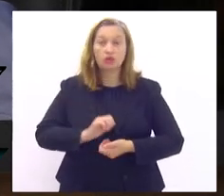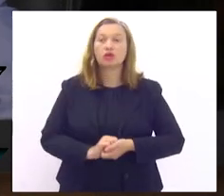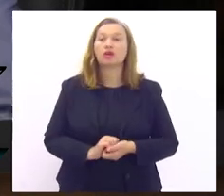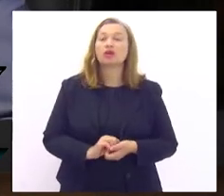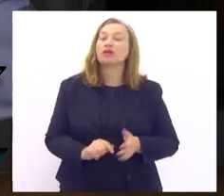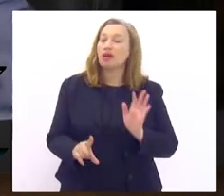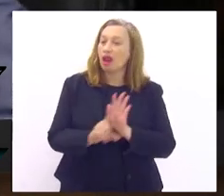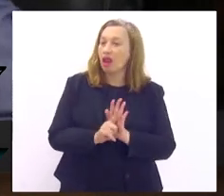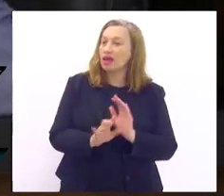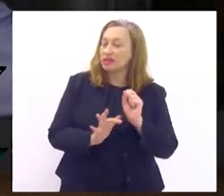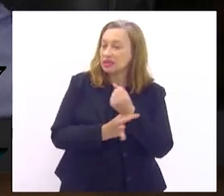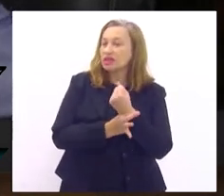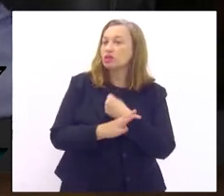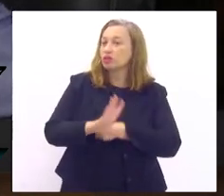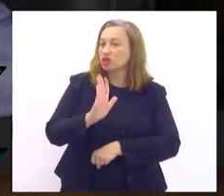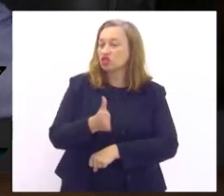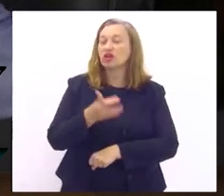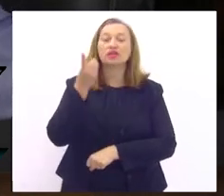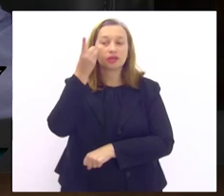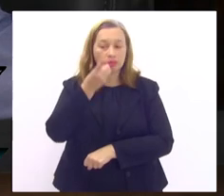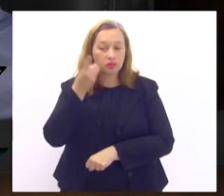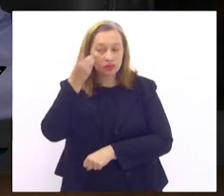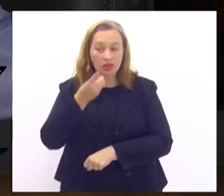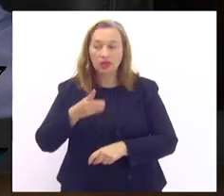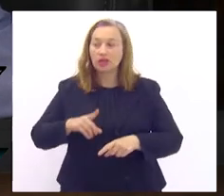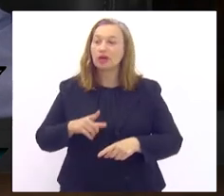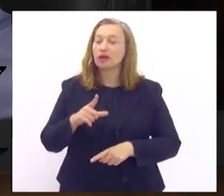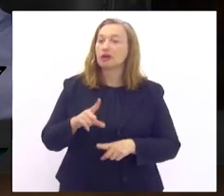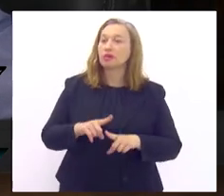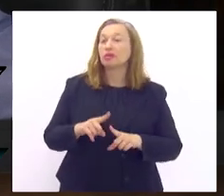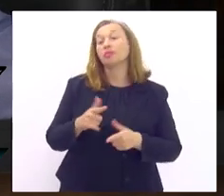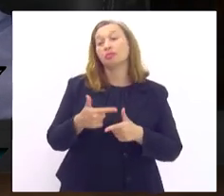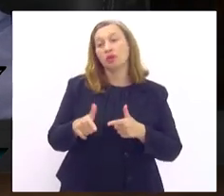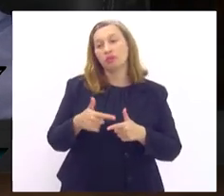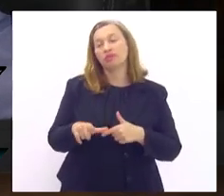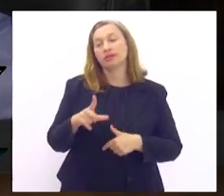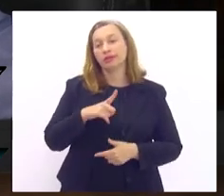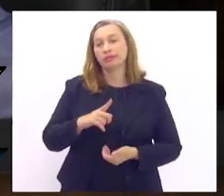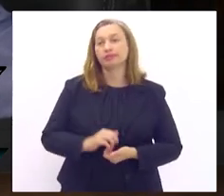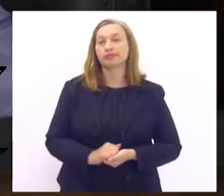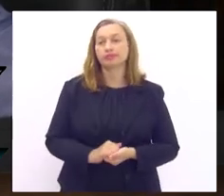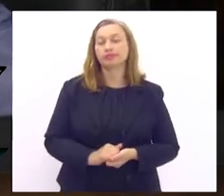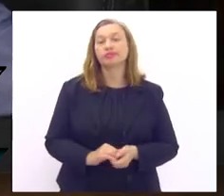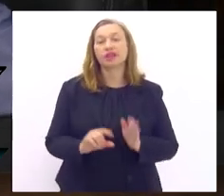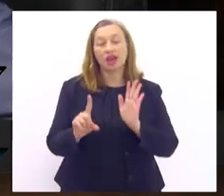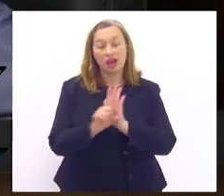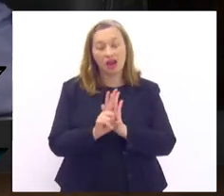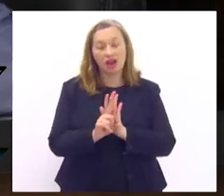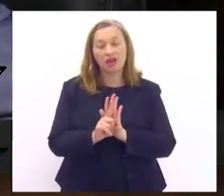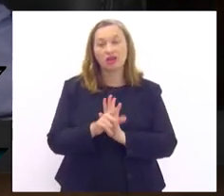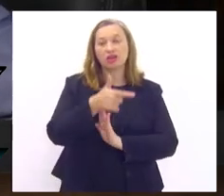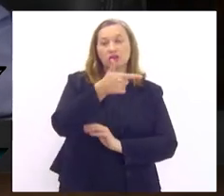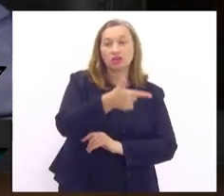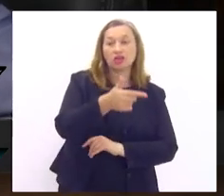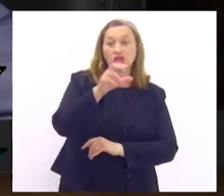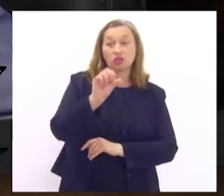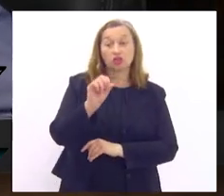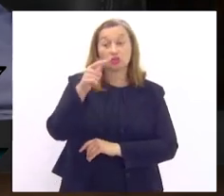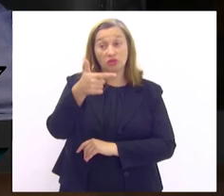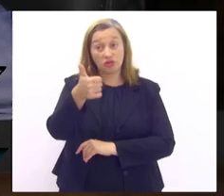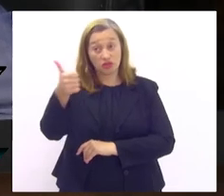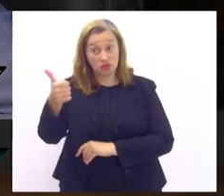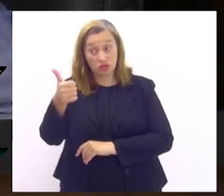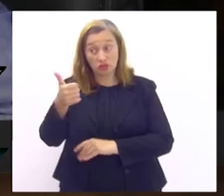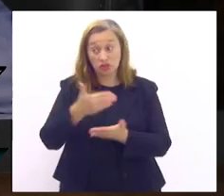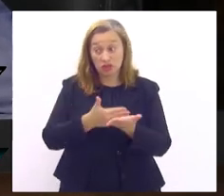lei já garante isso deputado mas estamos com problema a lei desde 2021 está em